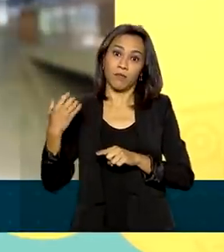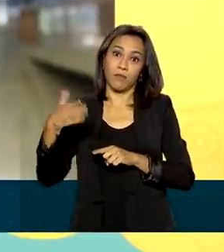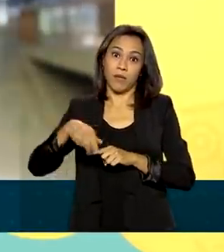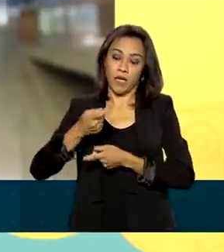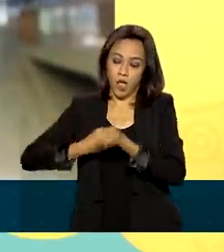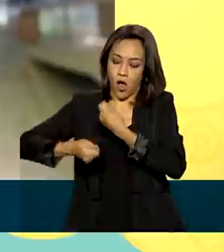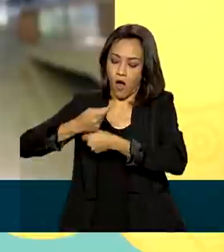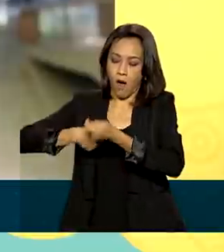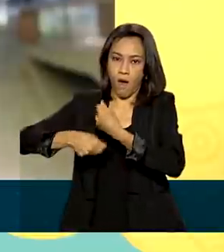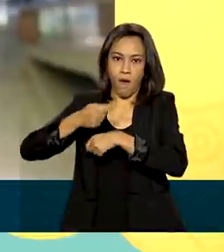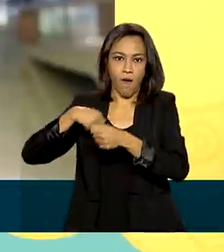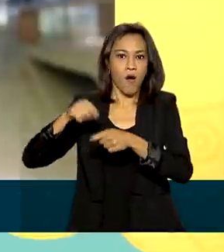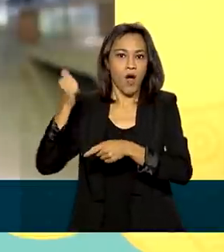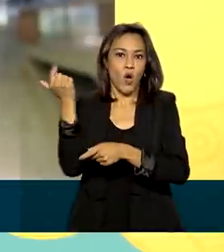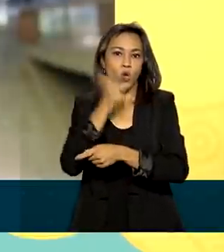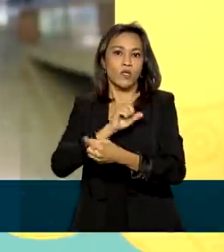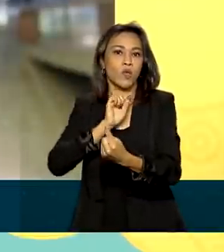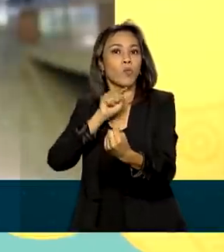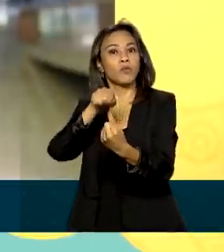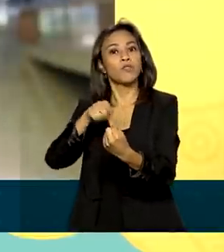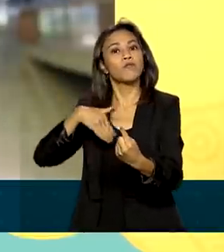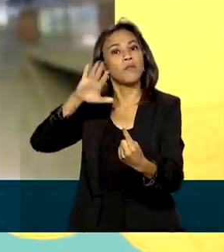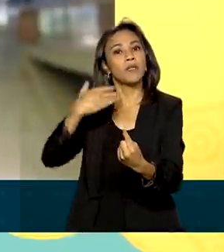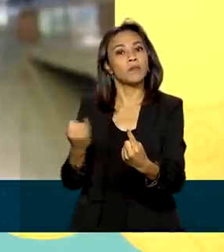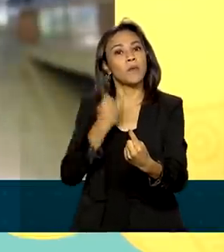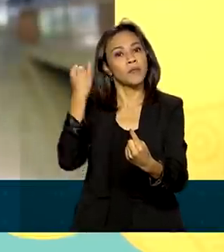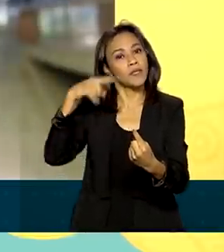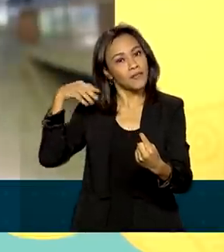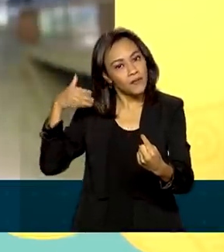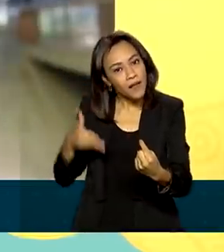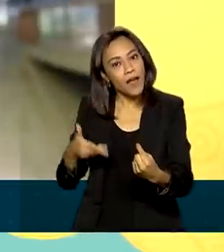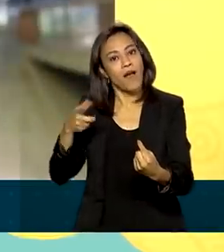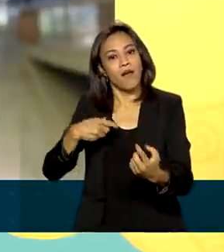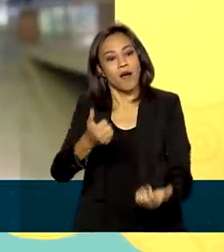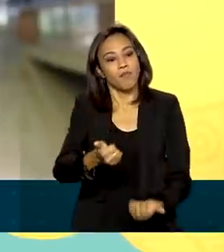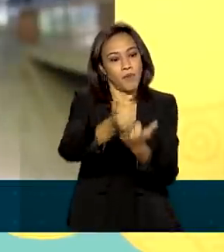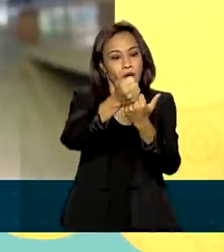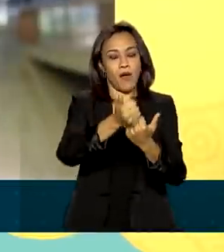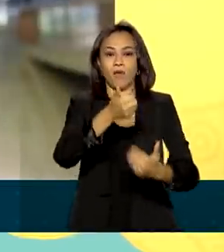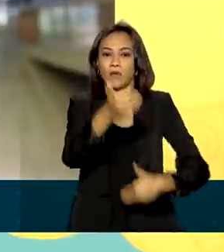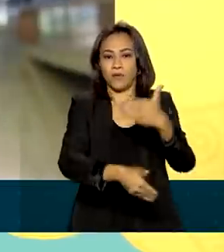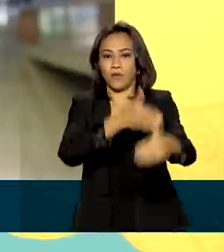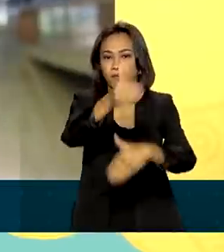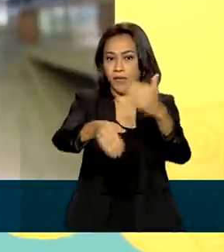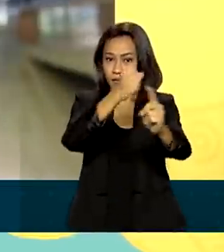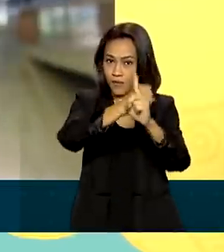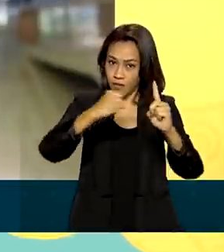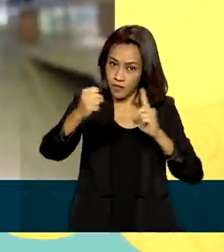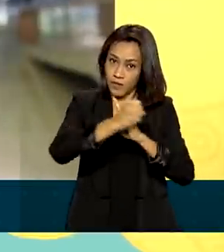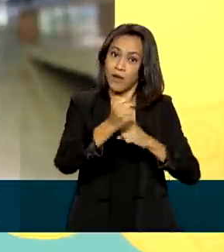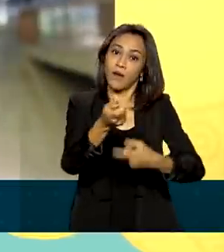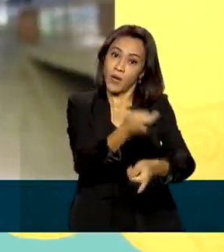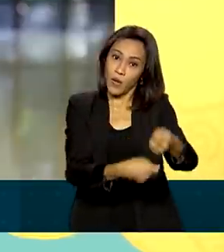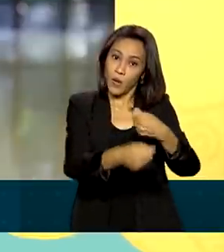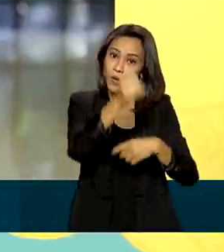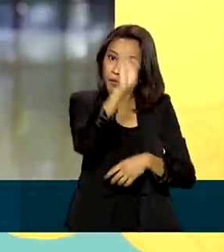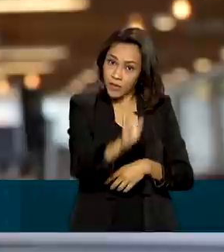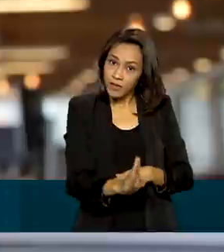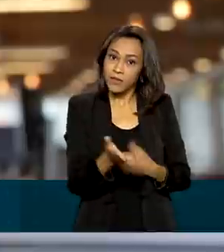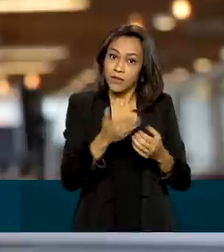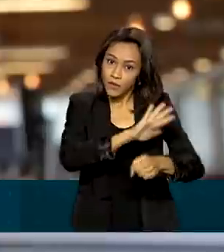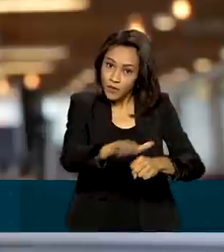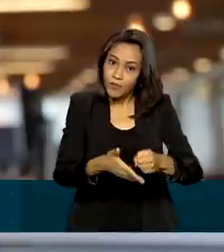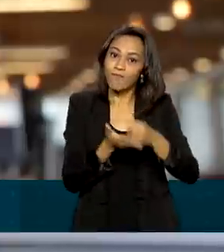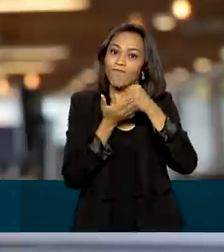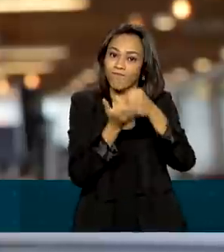atinja um dos seus objetivos mais importantes, que é de apoiar o desenvolvimento social e econômico do país de forma sustentável.